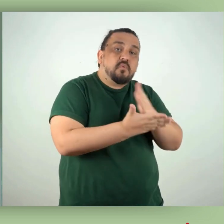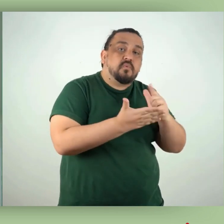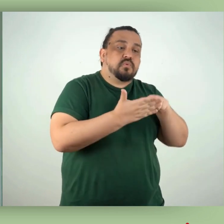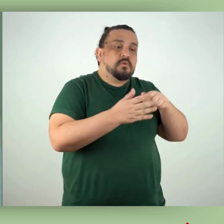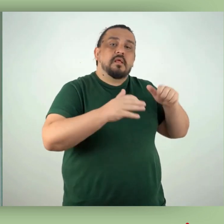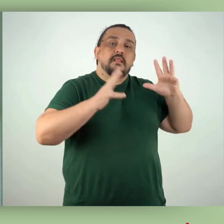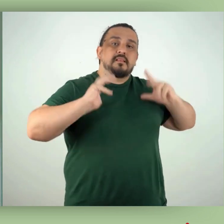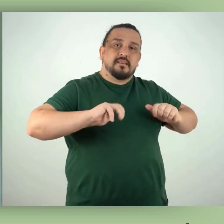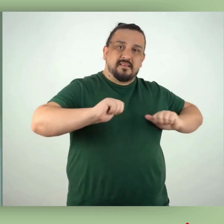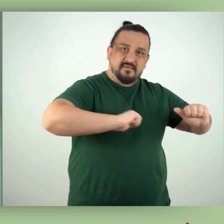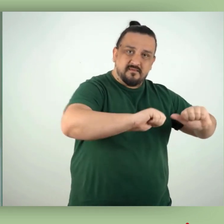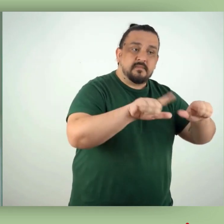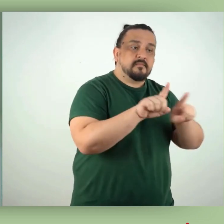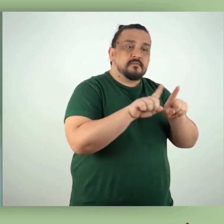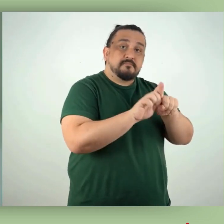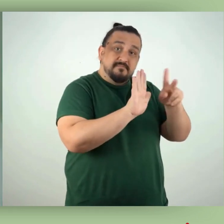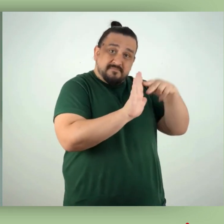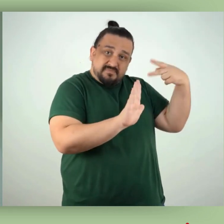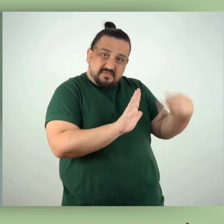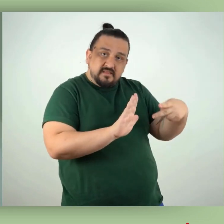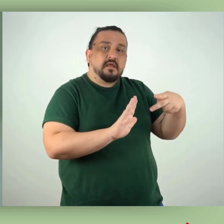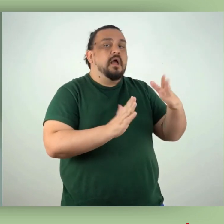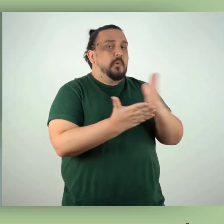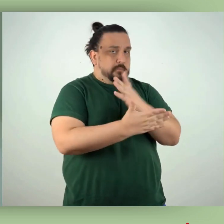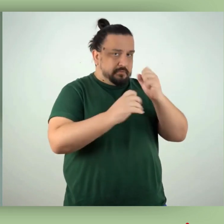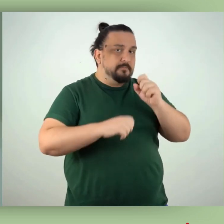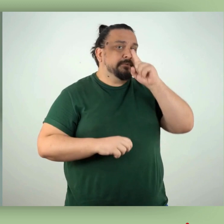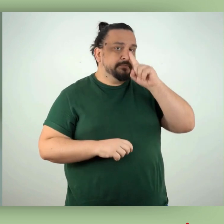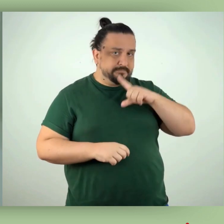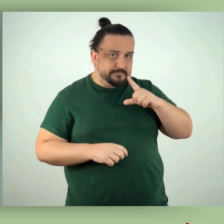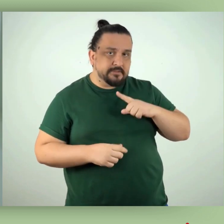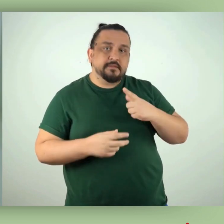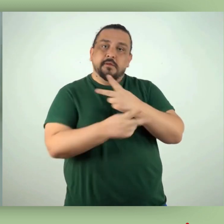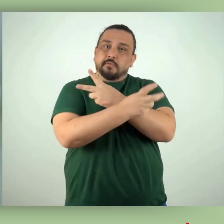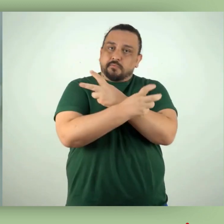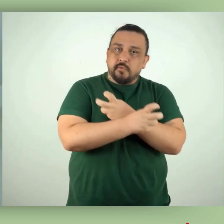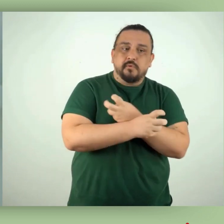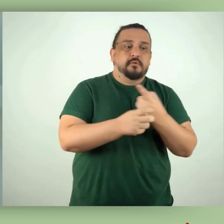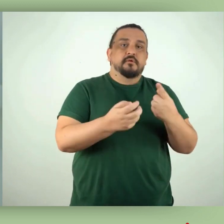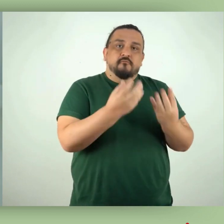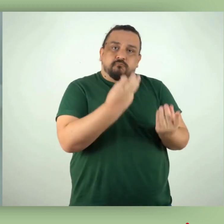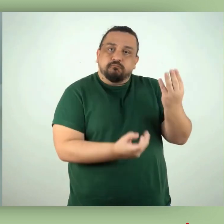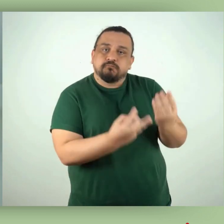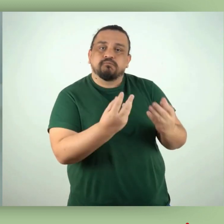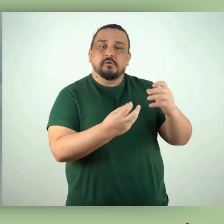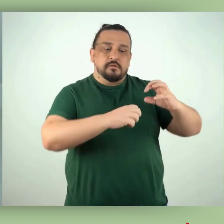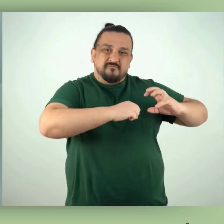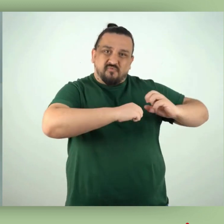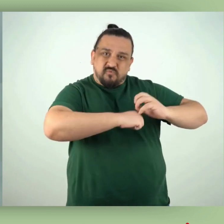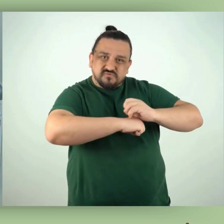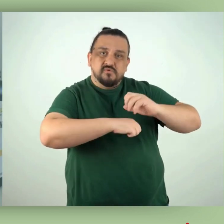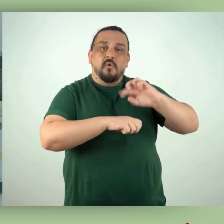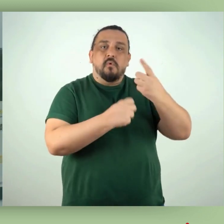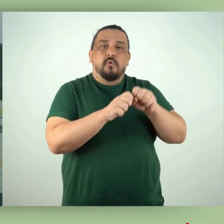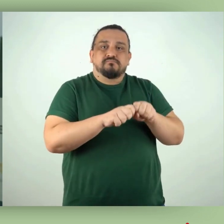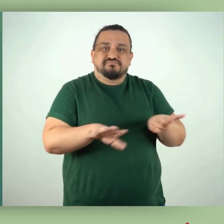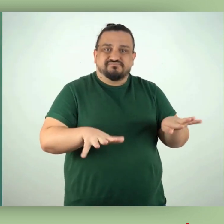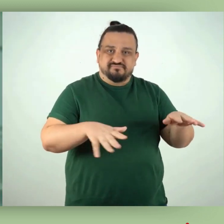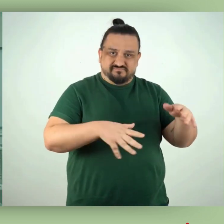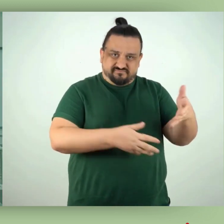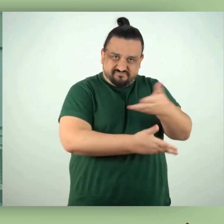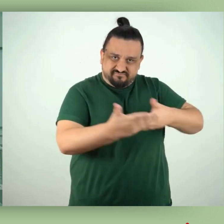contaminados por estes, demais produtos considerados perigosos, tóxicos, corrosivos, inflamáveis e reativos.